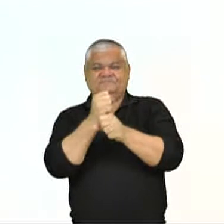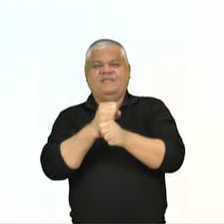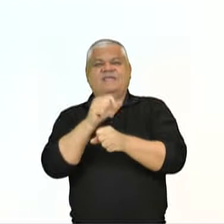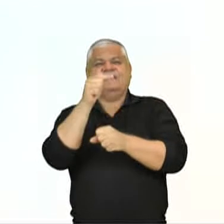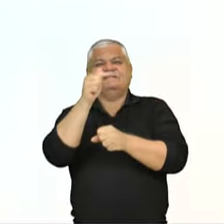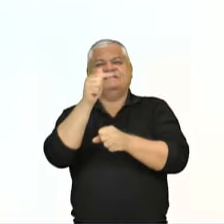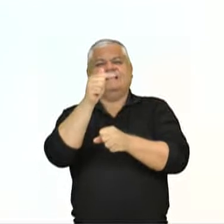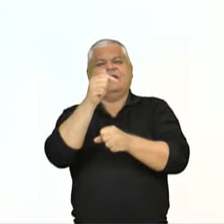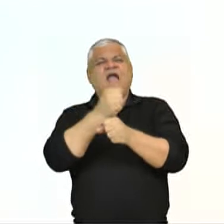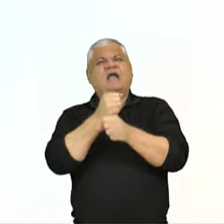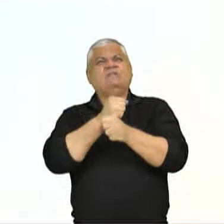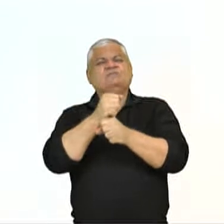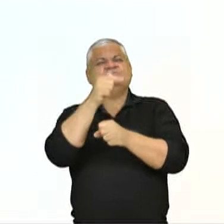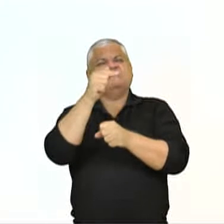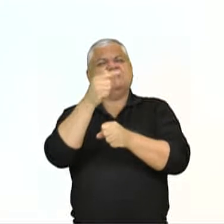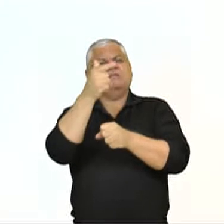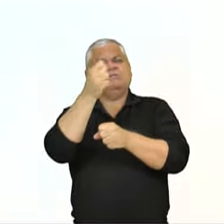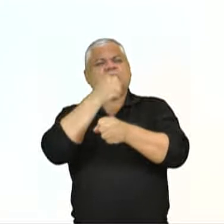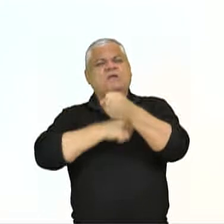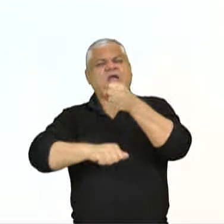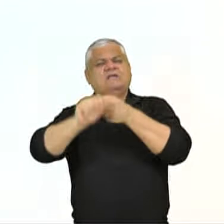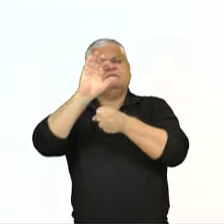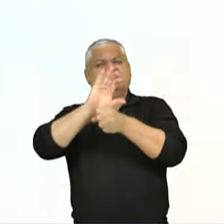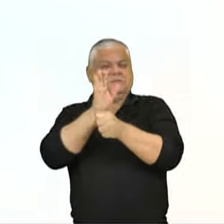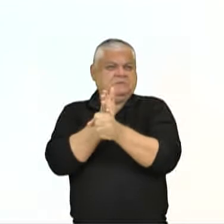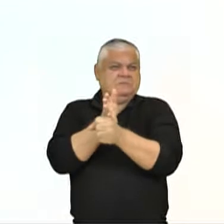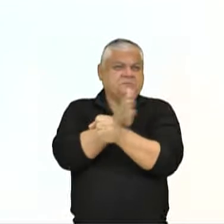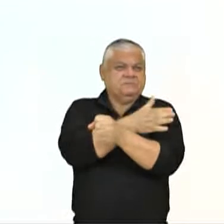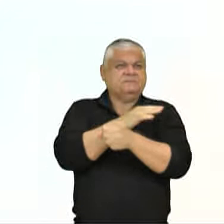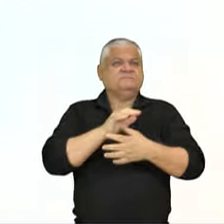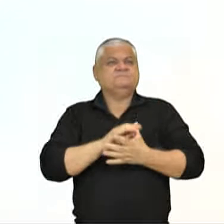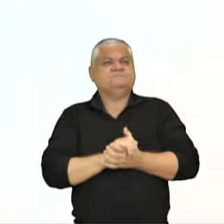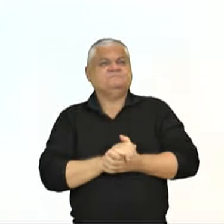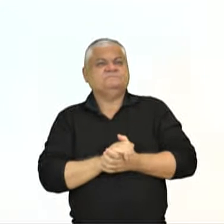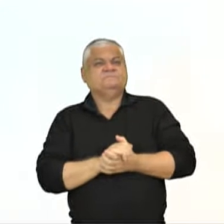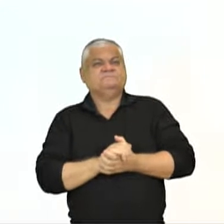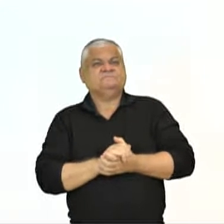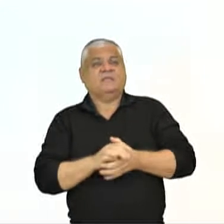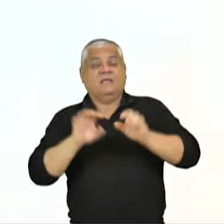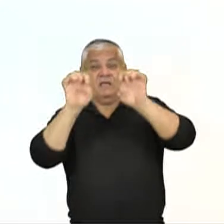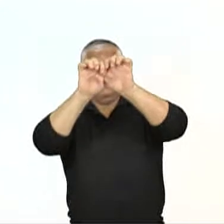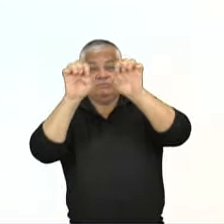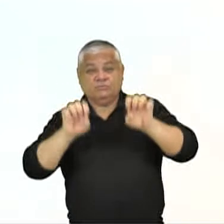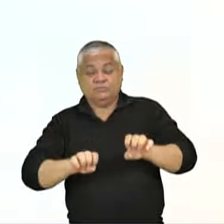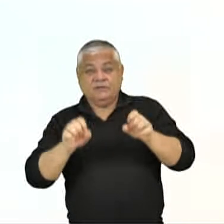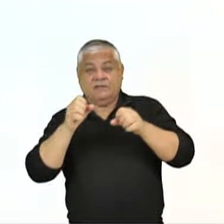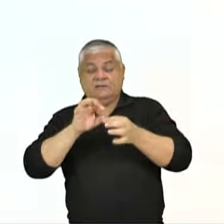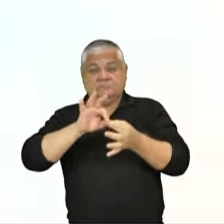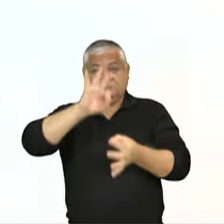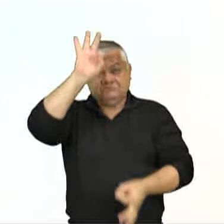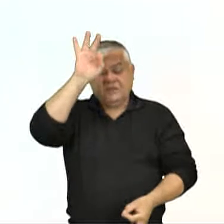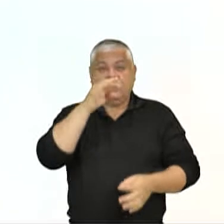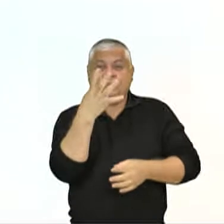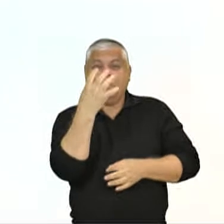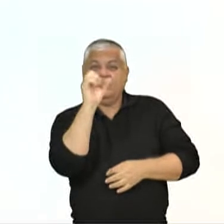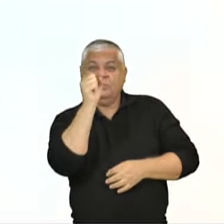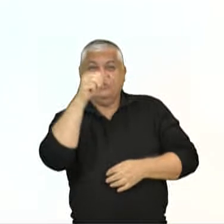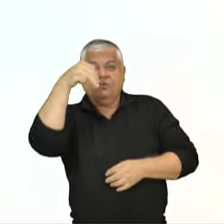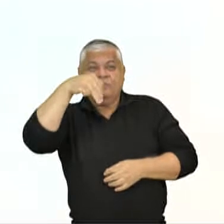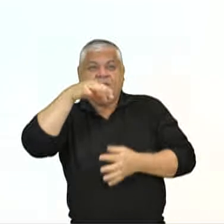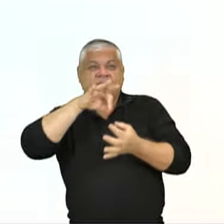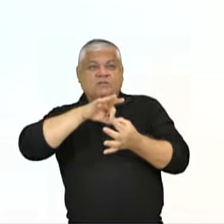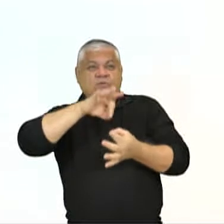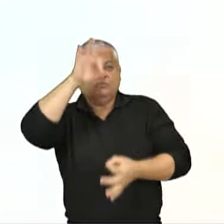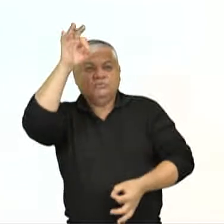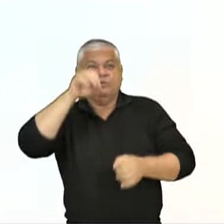Vespasiano e terminado em 80 d.C. por Tito, filho de Vespasiano. Estrutura de 48 metros de altura. Na verdade, os originais eram em torno de 52